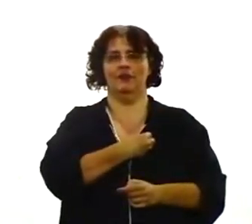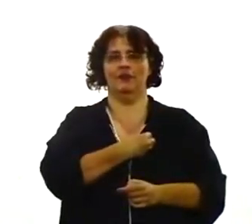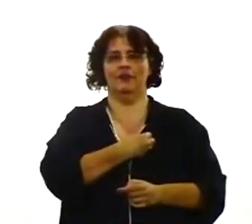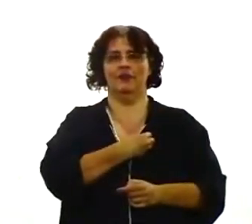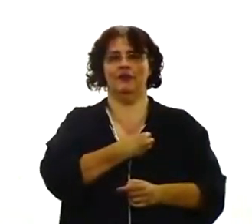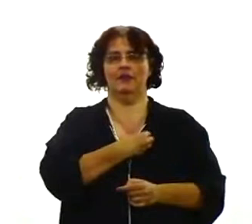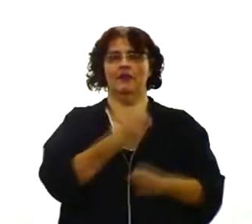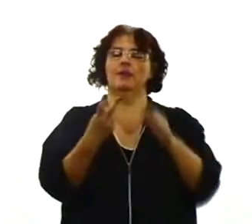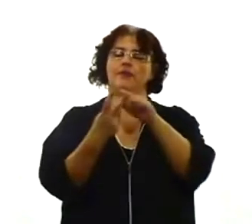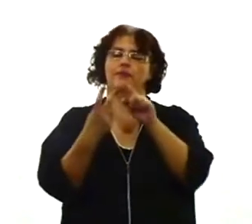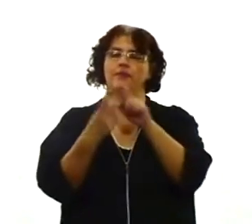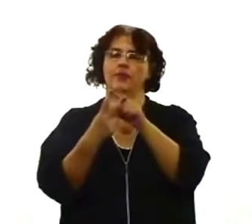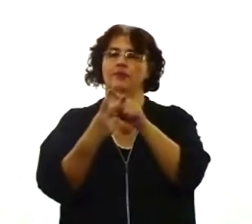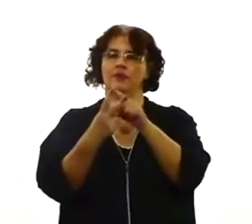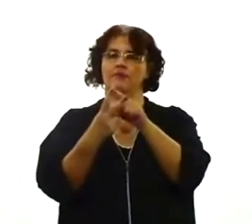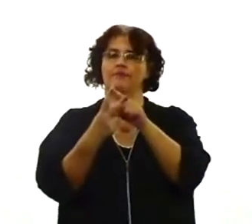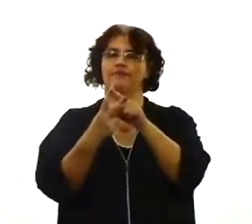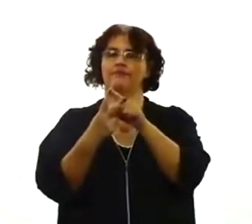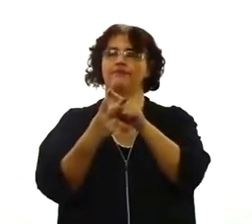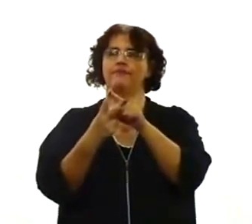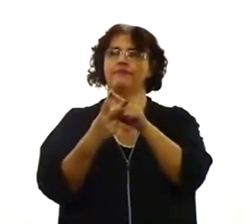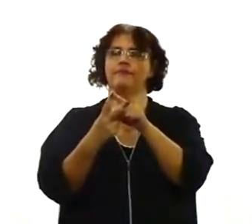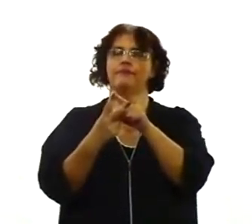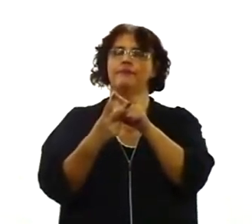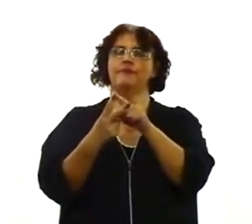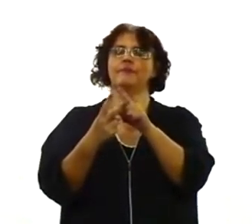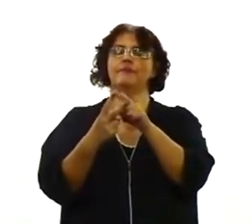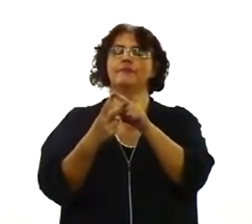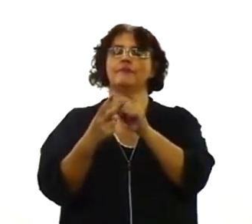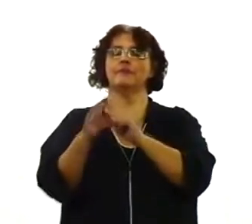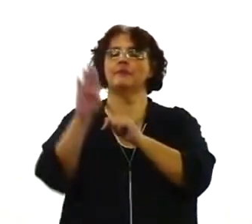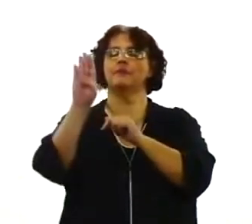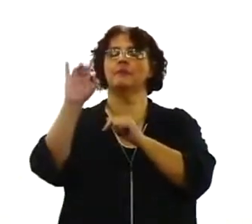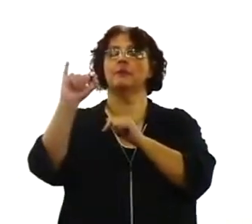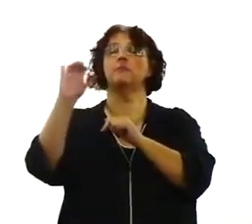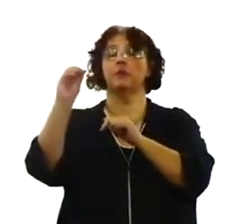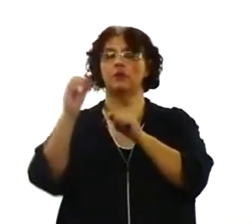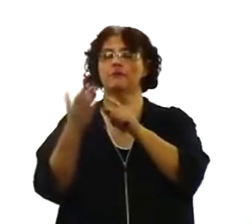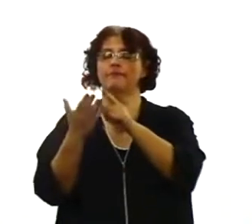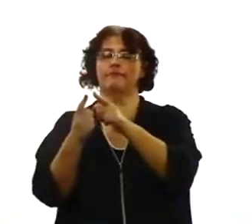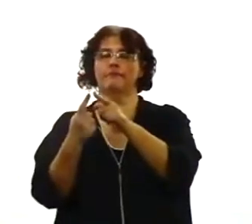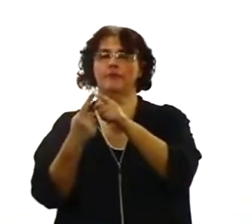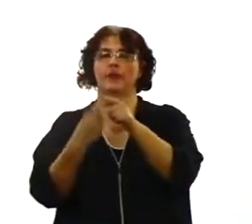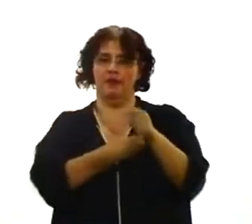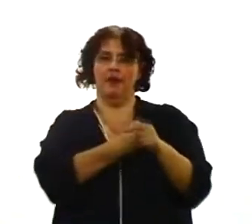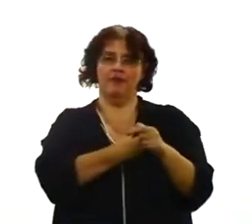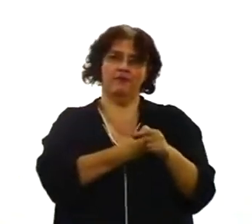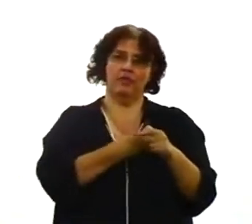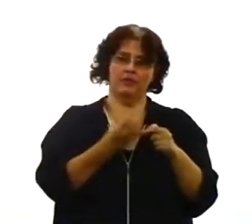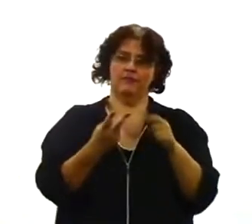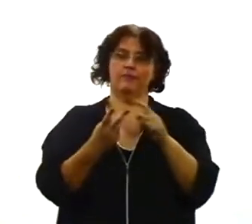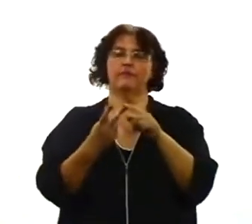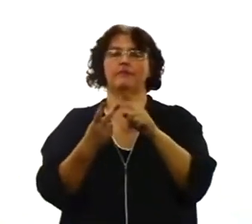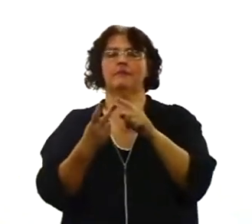biologia. E a outra é a palavra zoe. Que é uma vida mais que vida.